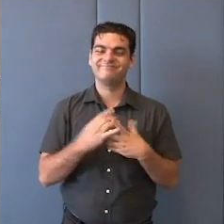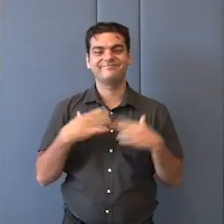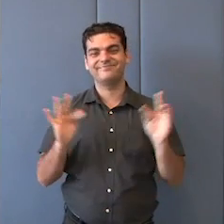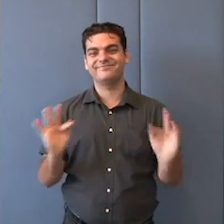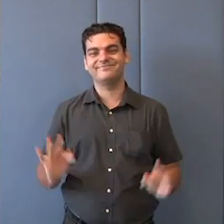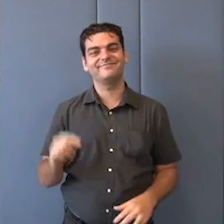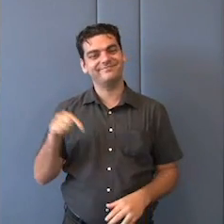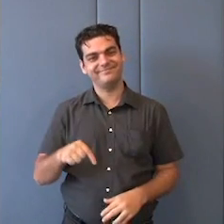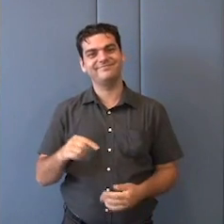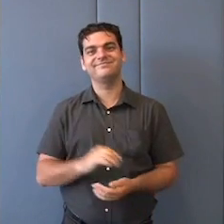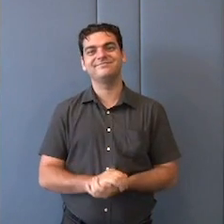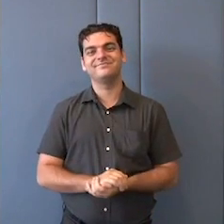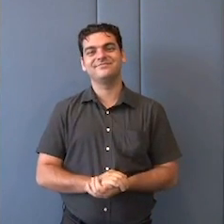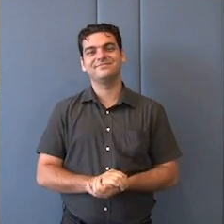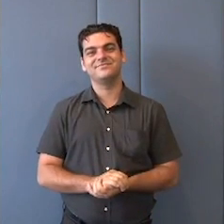chefe de gabinete.